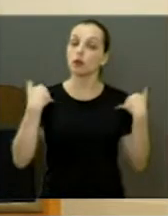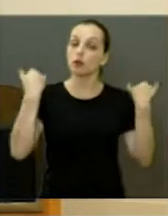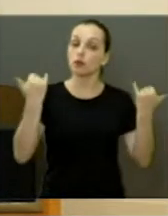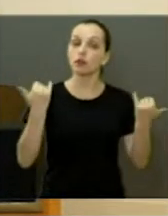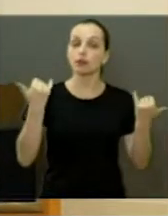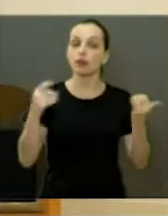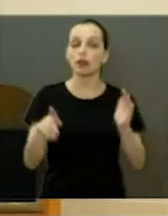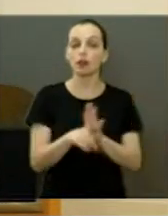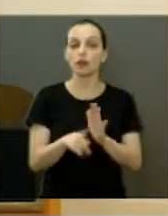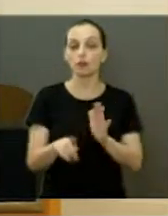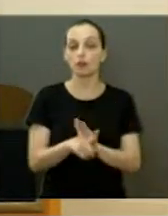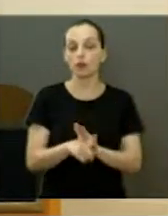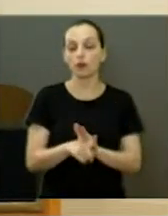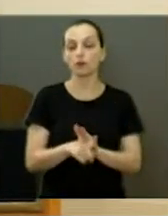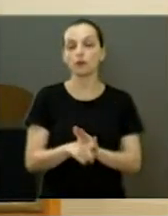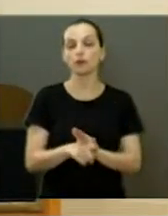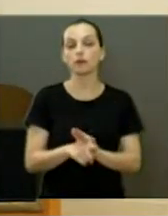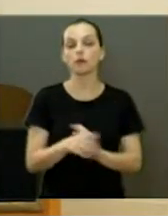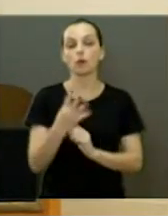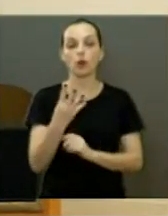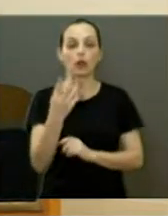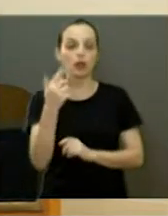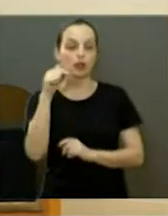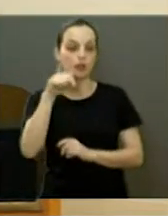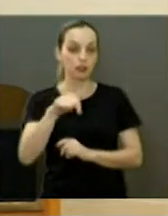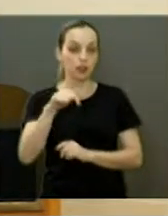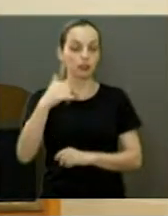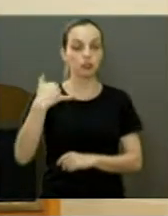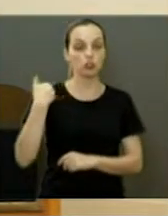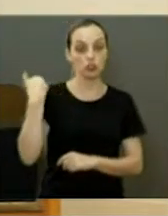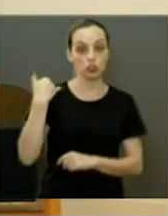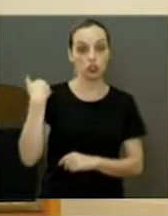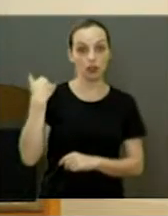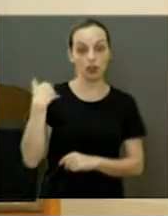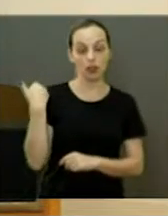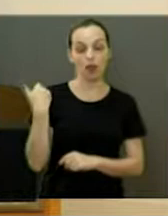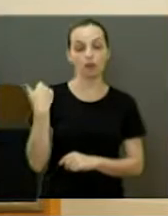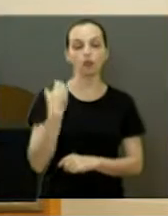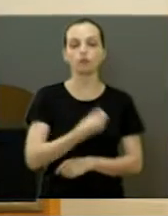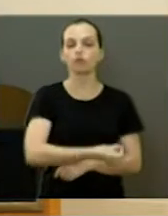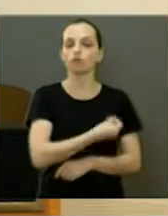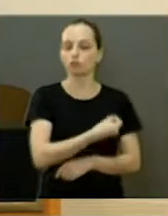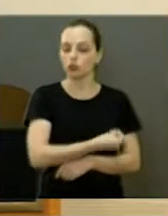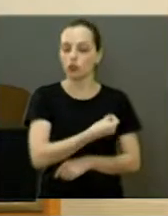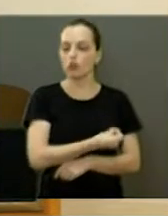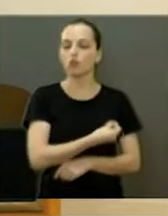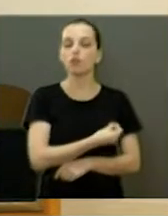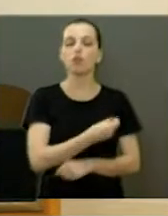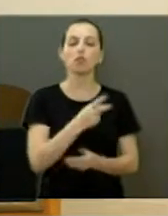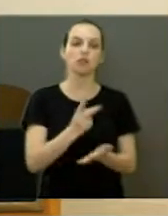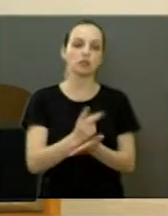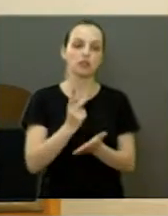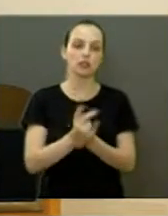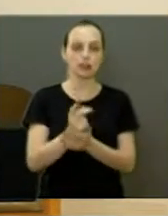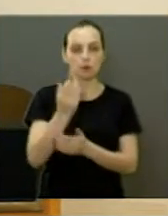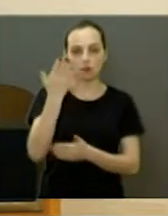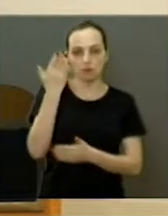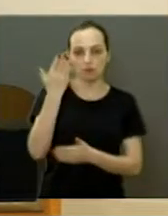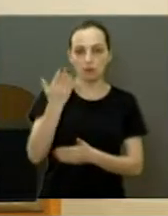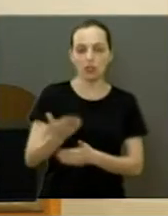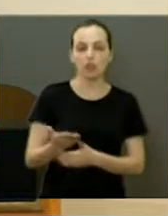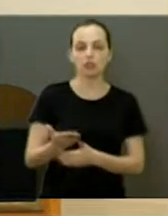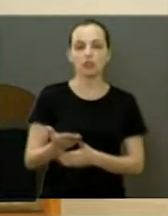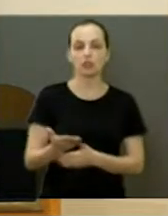pelo seu 47 anos bem comemorado, uma pessoa com muita